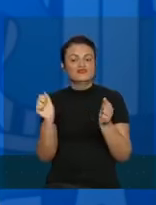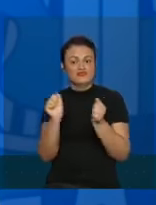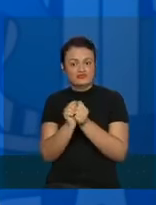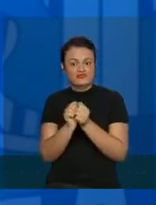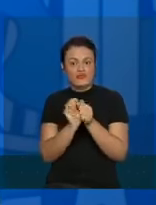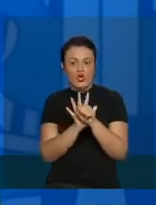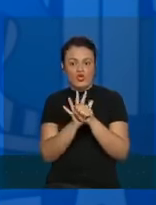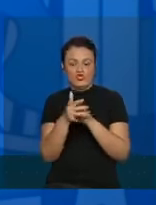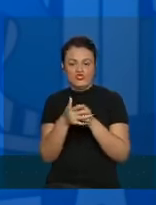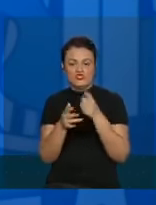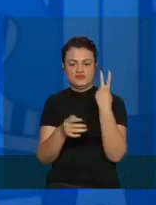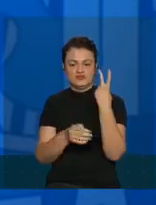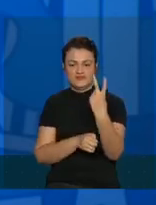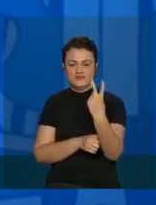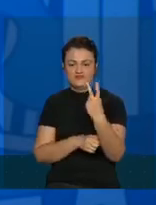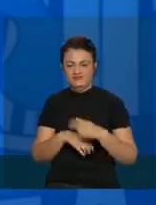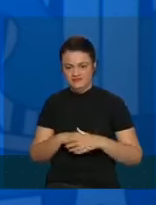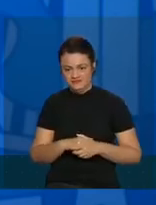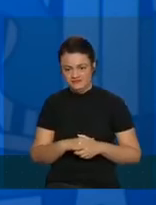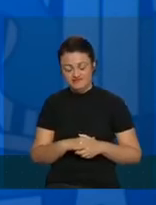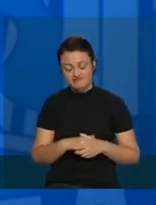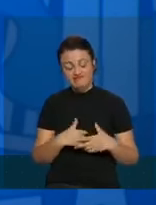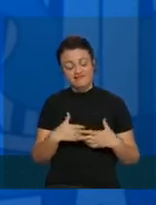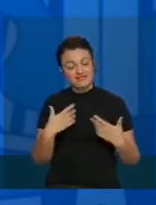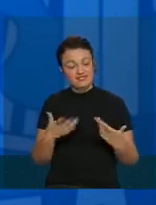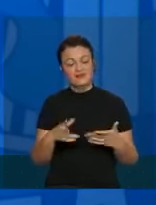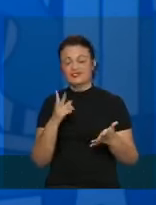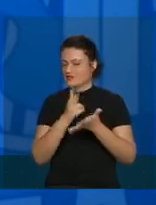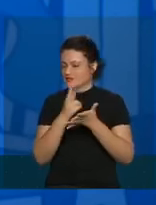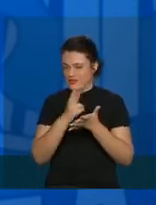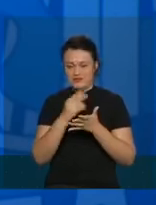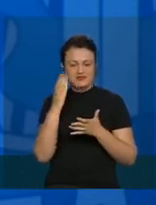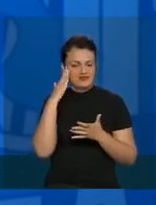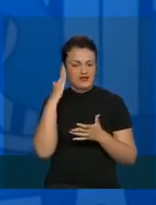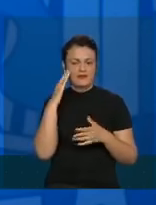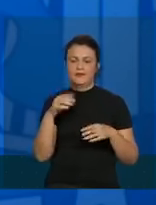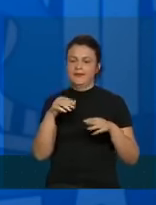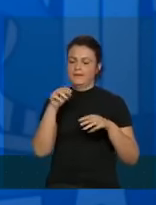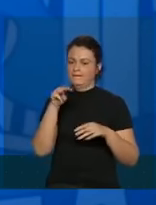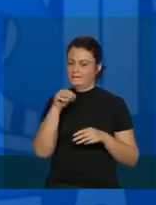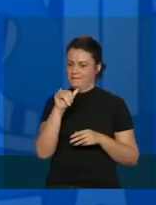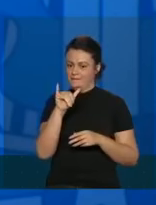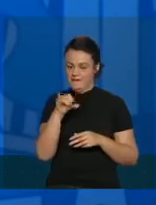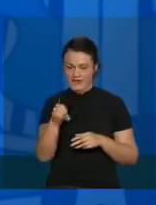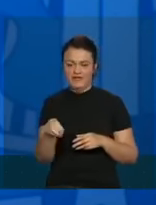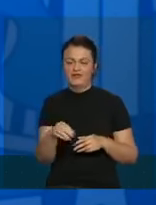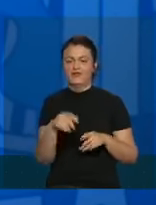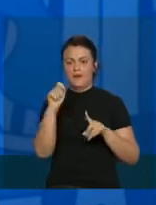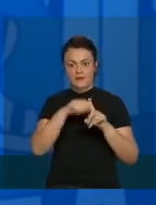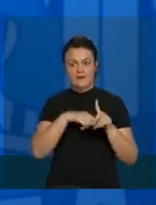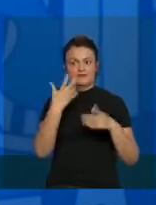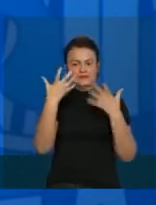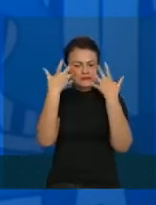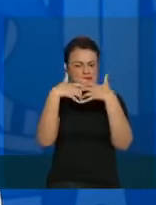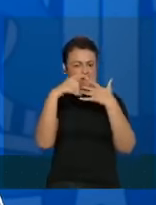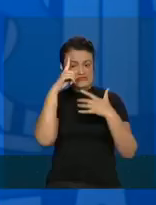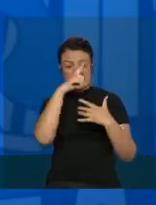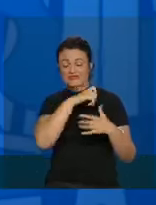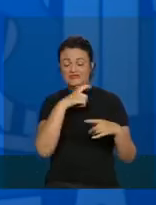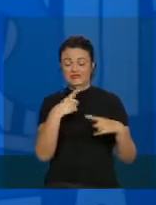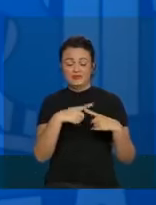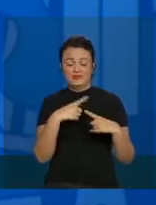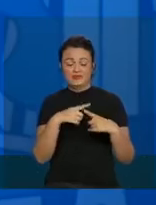juntos. Então, isso, a gente sempre soube que maio seria o nosso mês mais complexo, porque elas